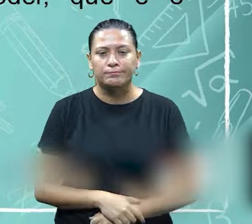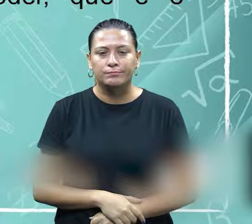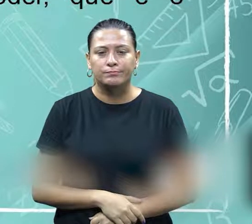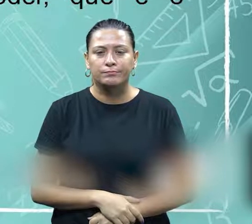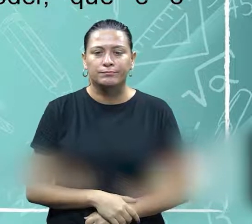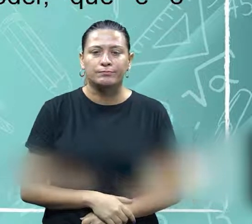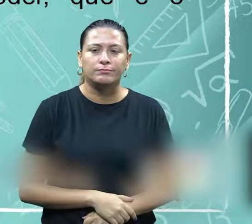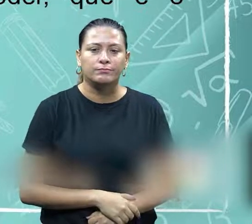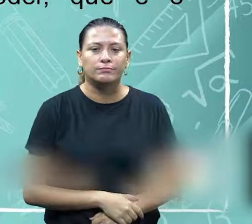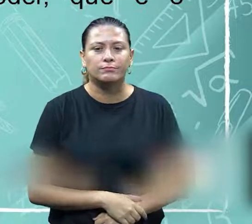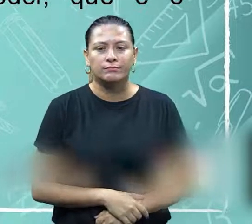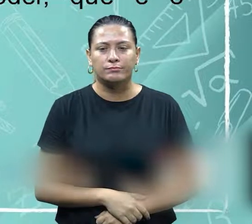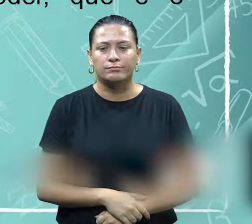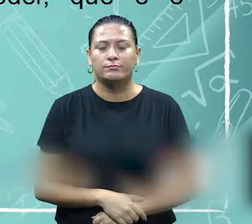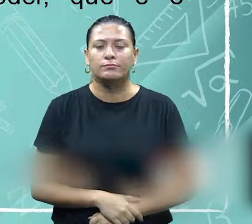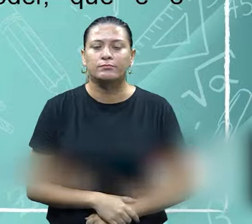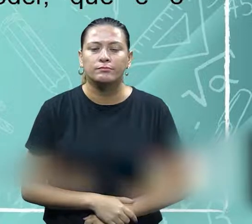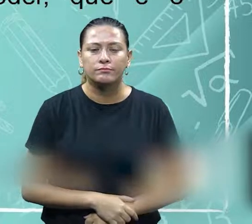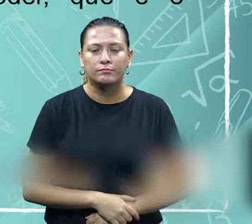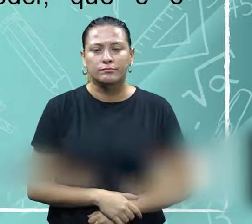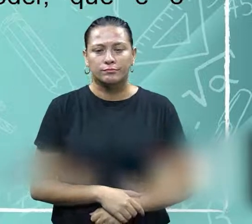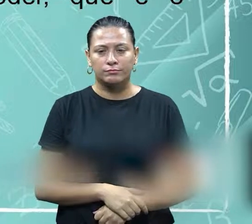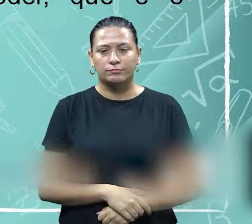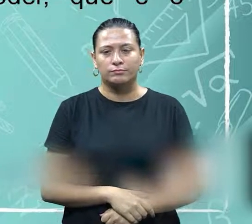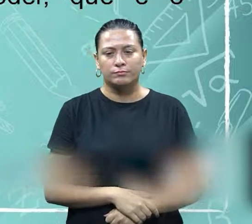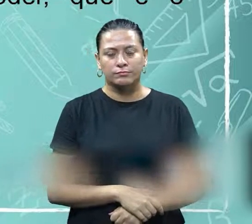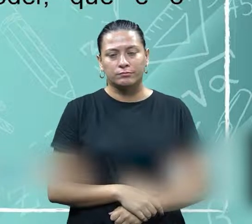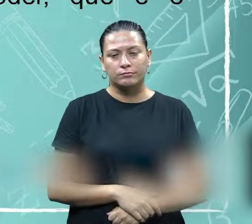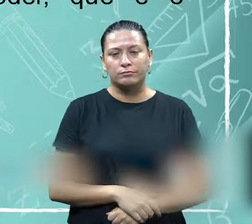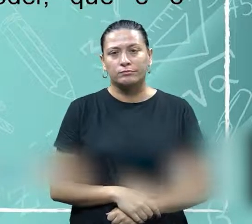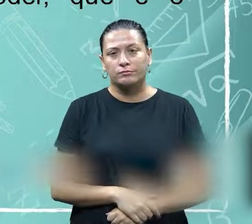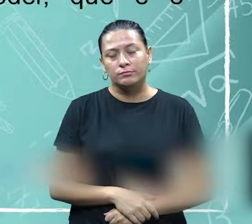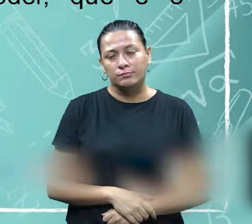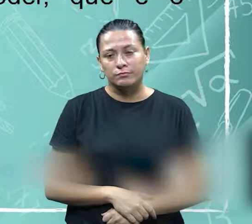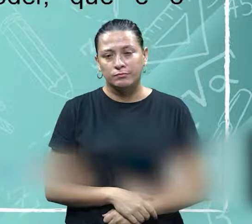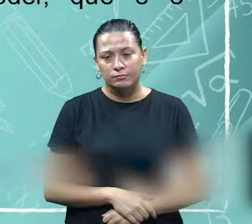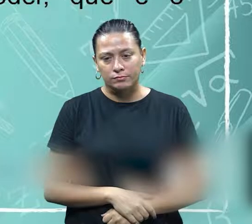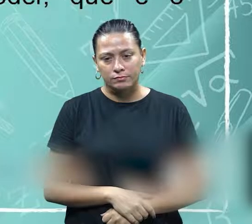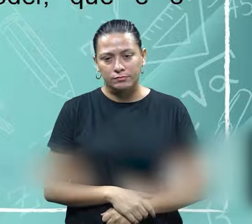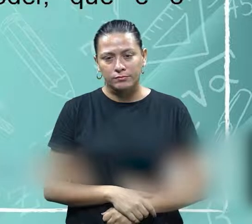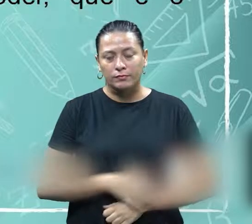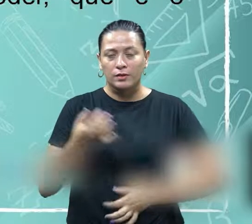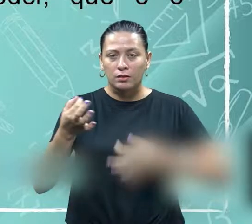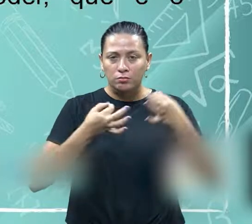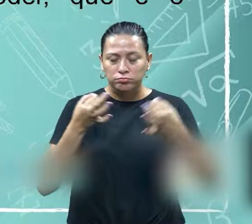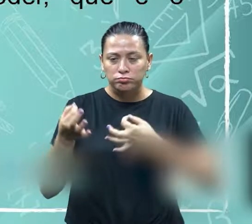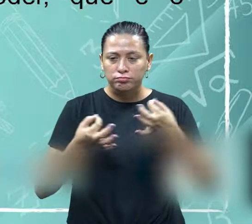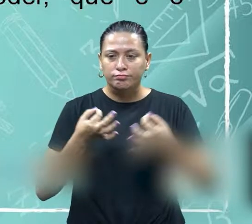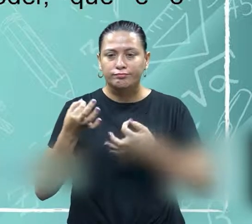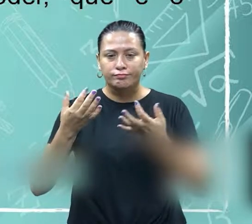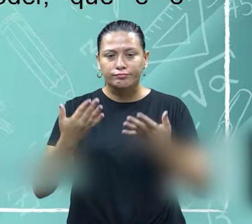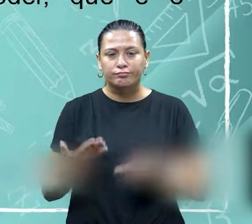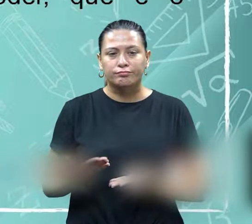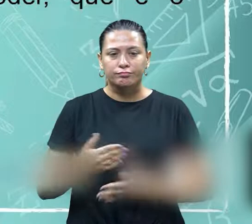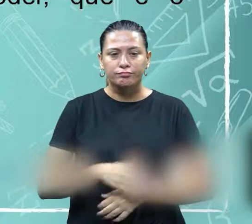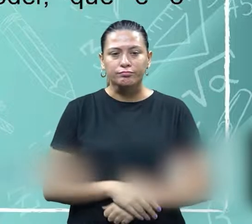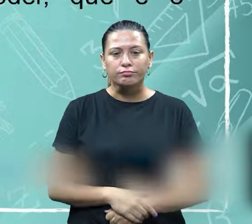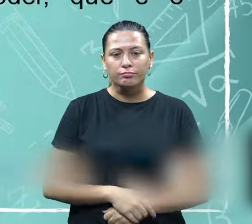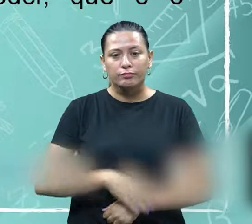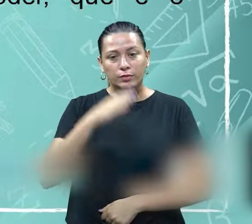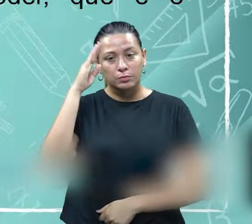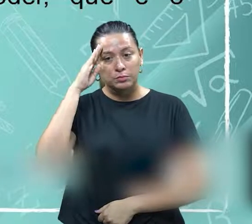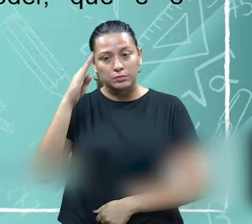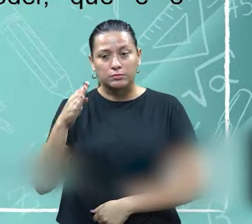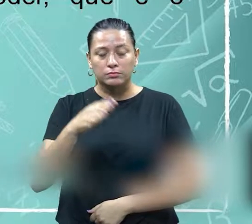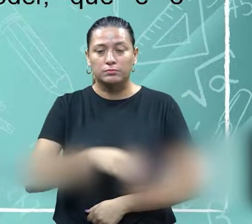que vai argumentar e normalmente vai buscar a questão que a Taja fala que a gente está usando bastante argumento então deixe para que